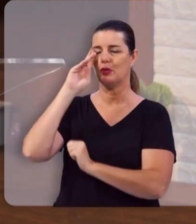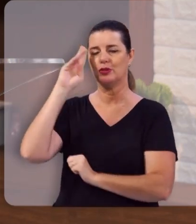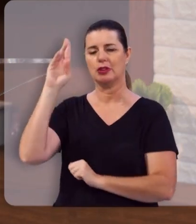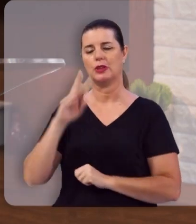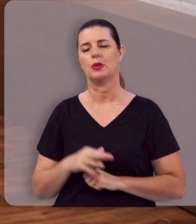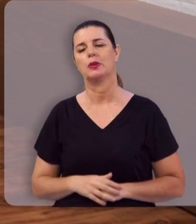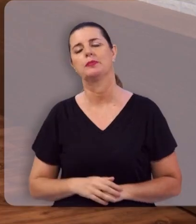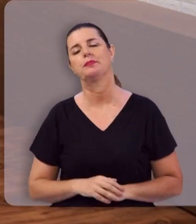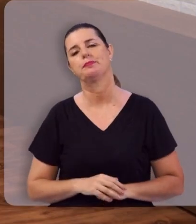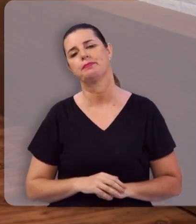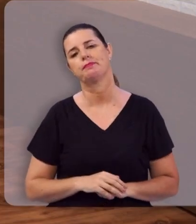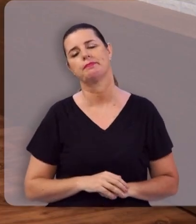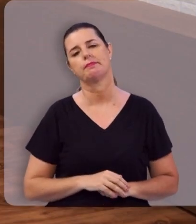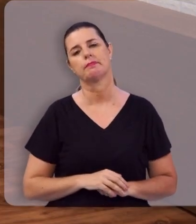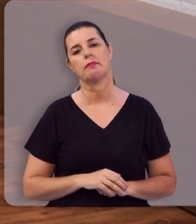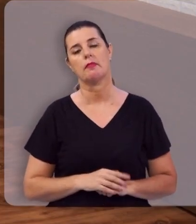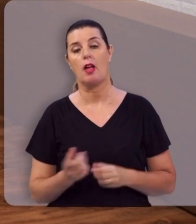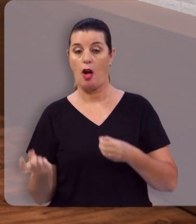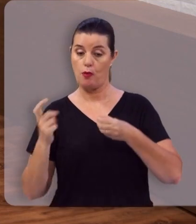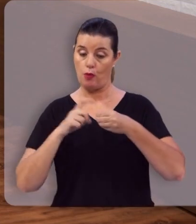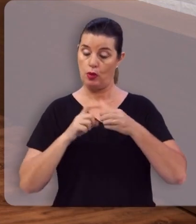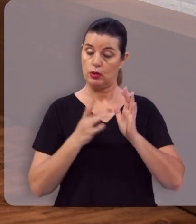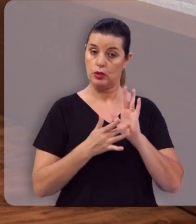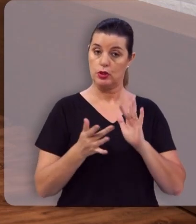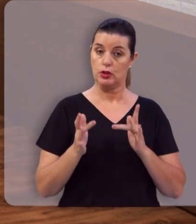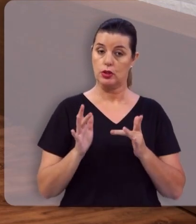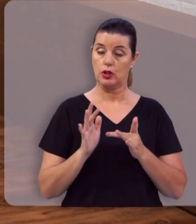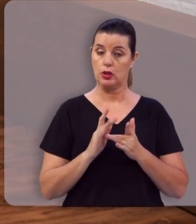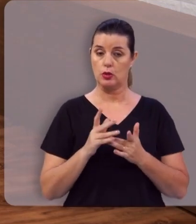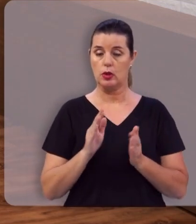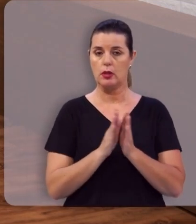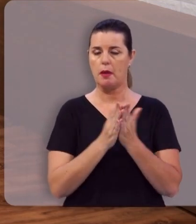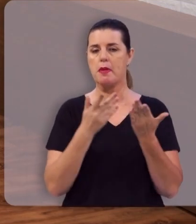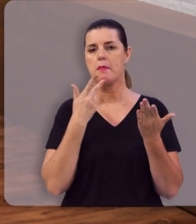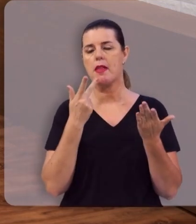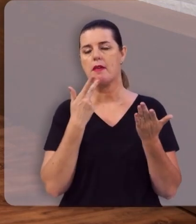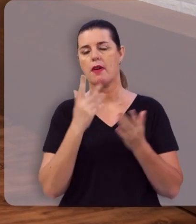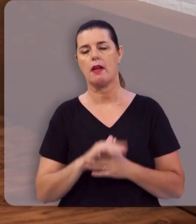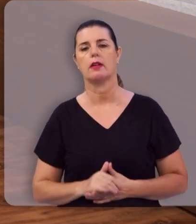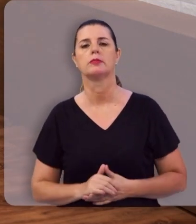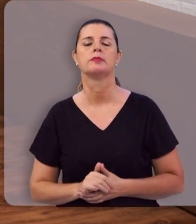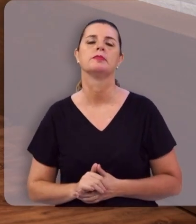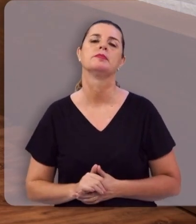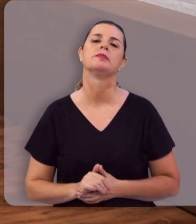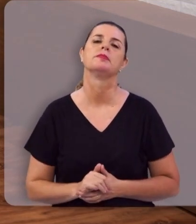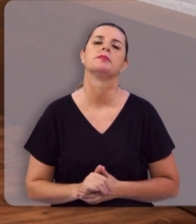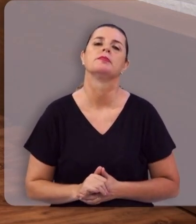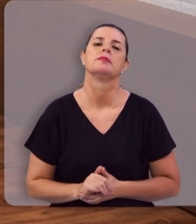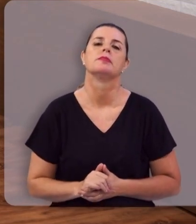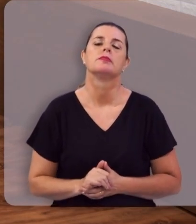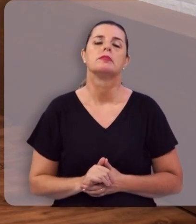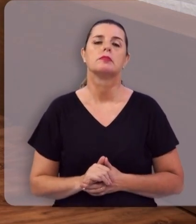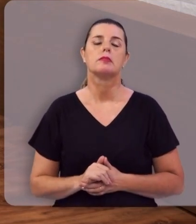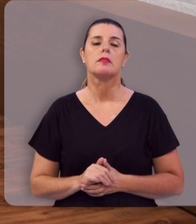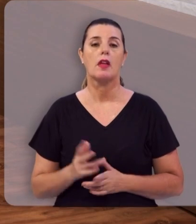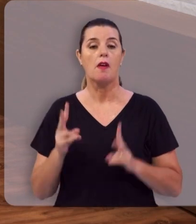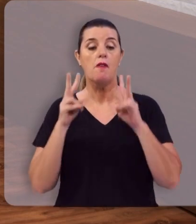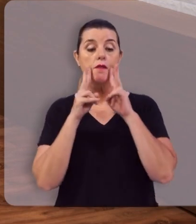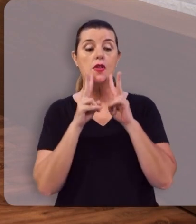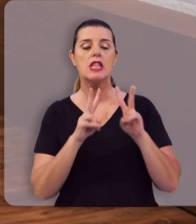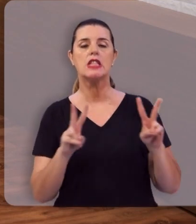A volta de Jesus, diz a Bíblia, vai ser visível,